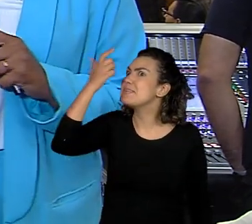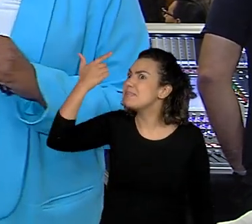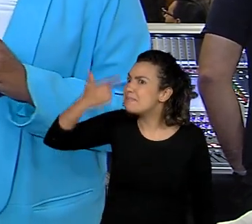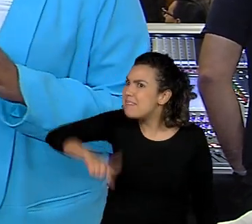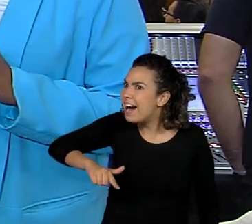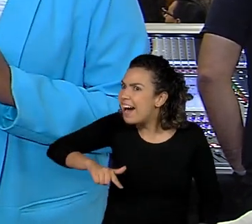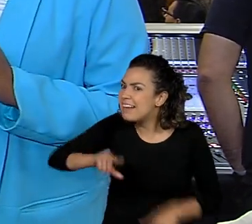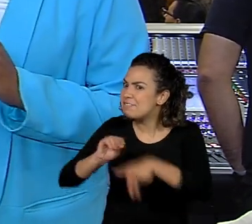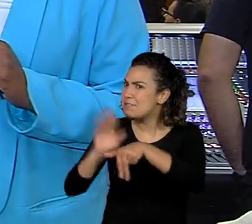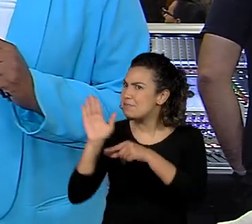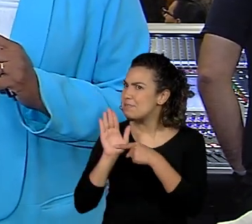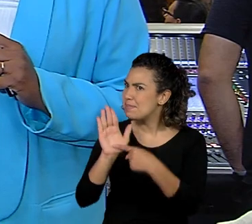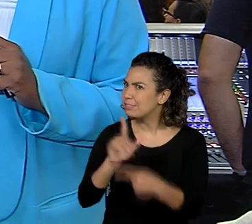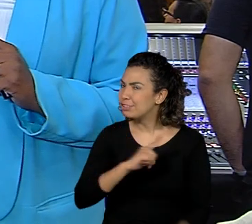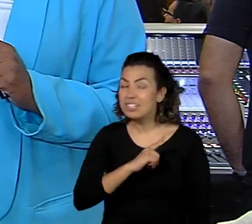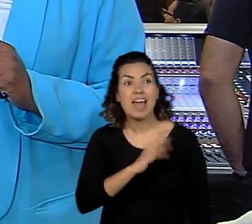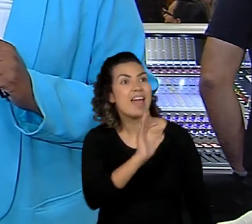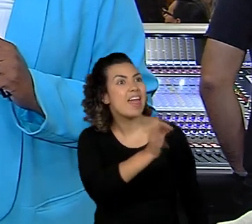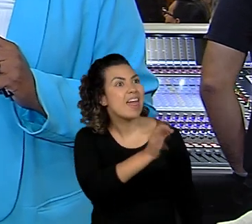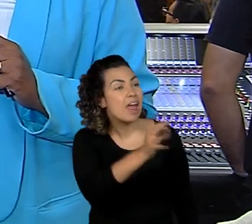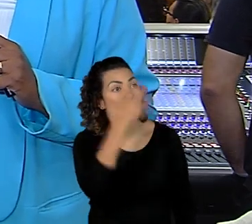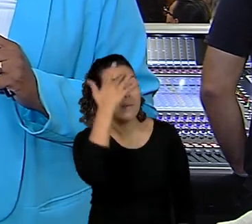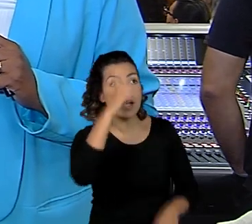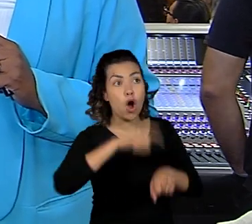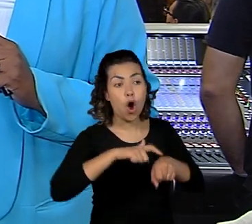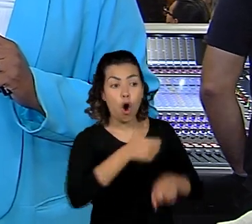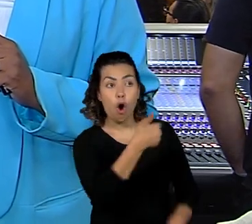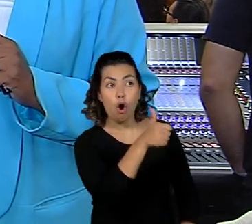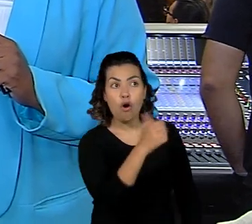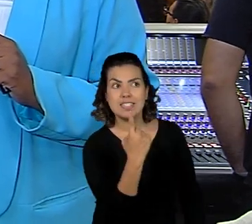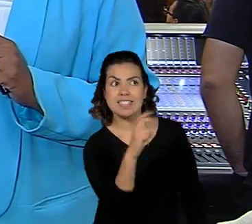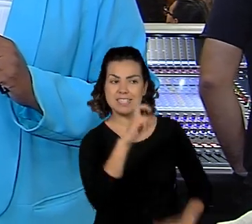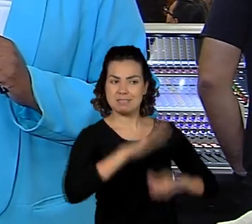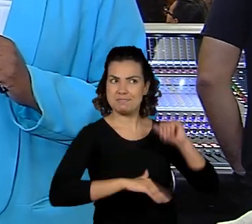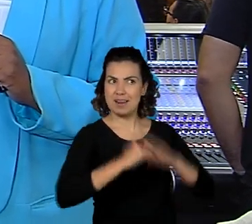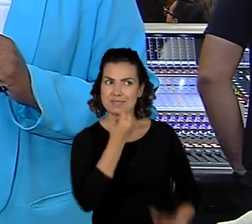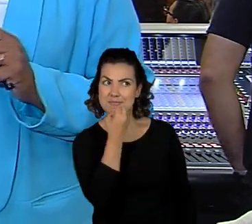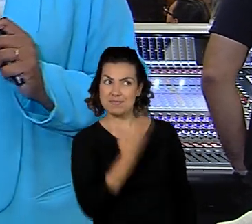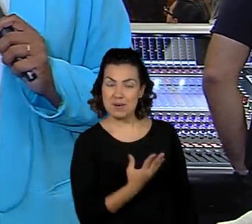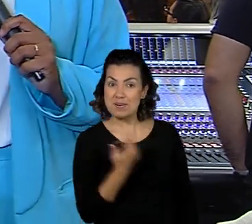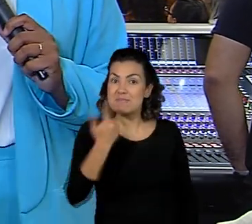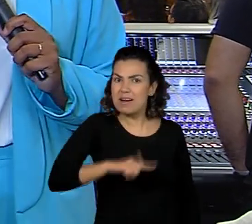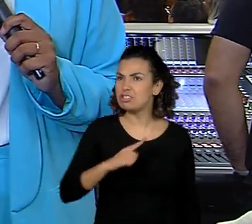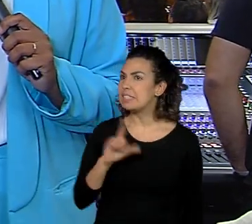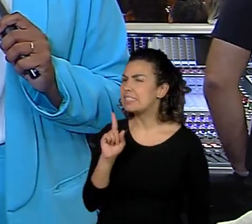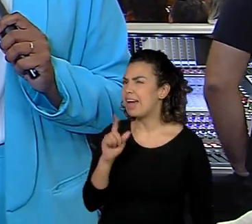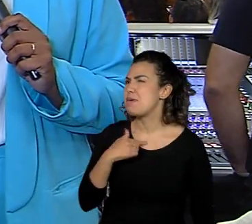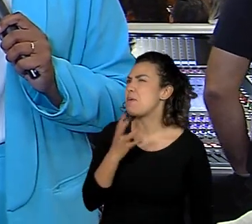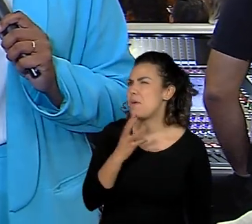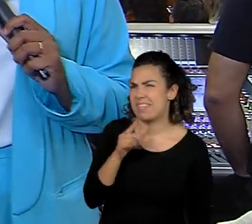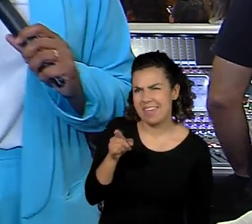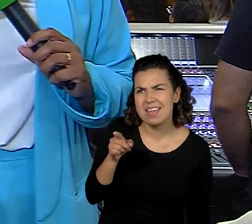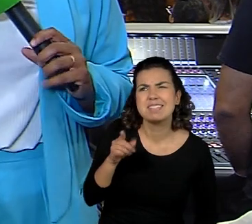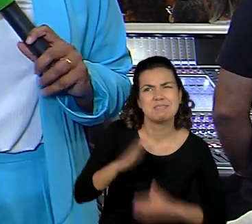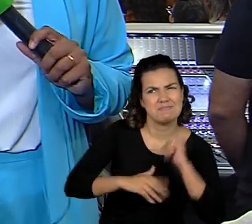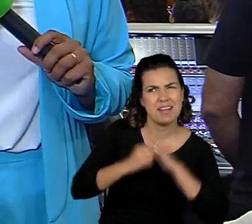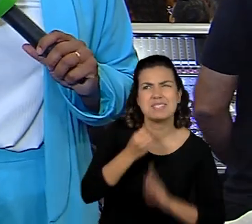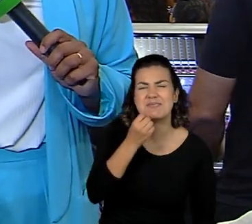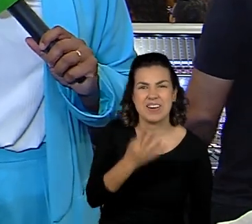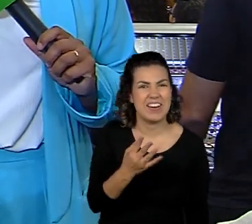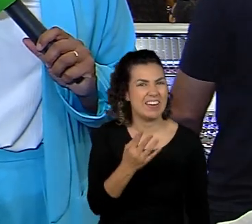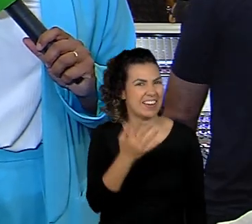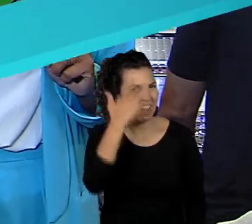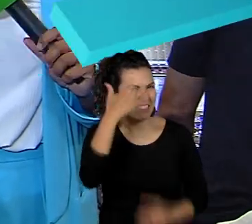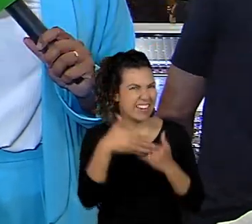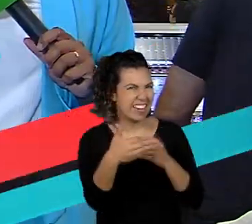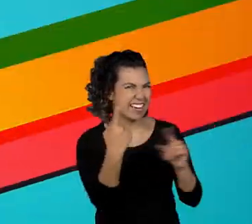da TV Cultura. É isso mesmo, 11h15 da manhã, boas práticas escolares. Eu acho que eu conheço esse programa. A gente se encontra.